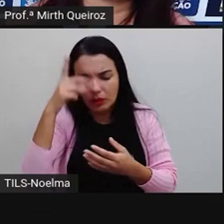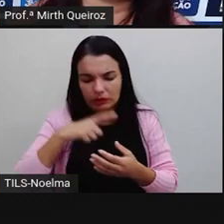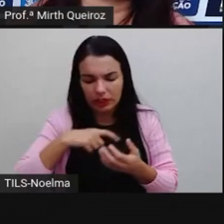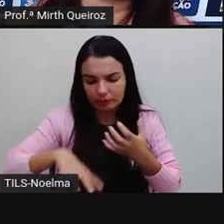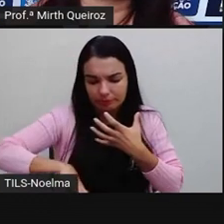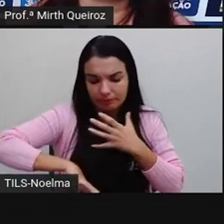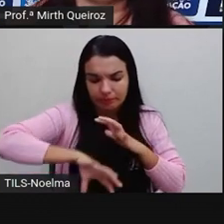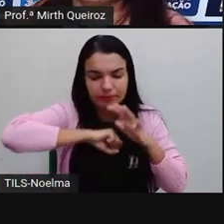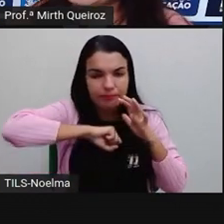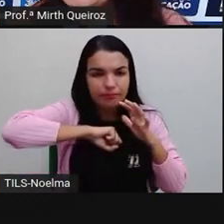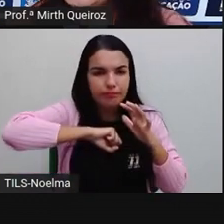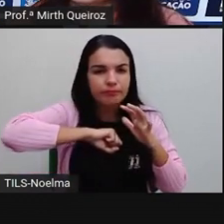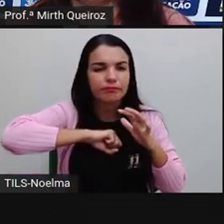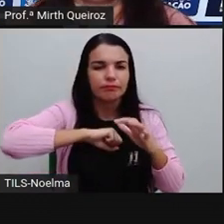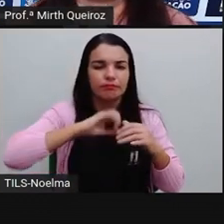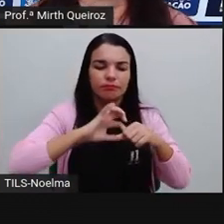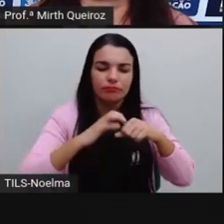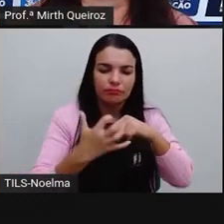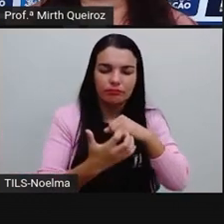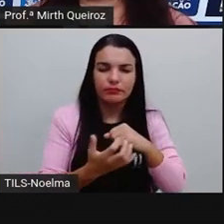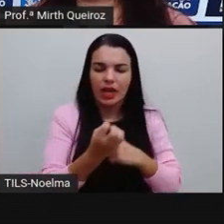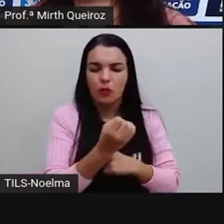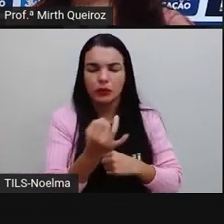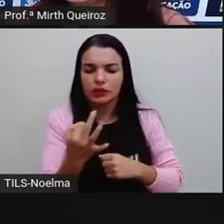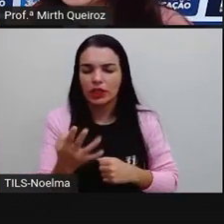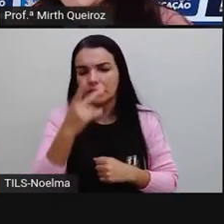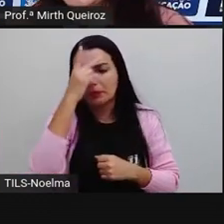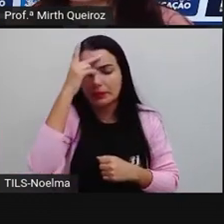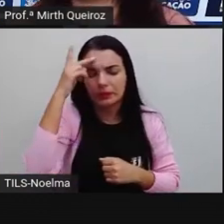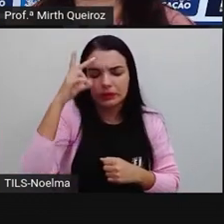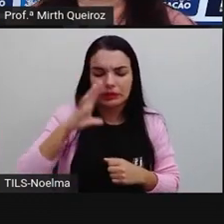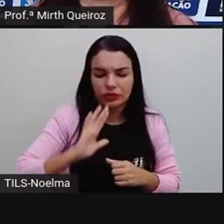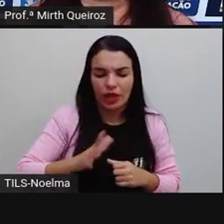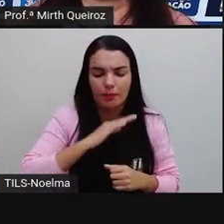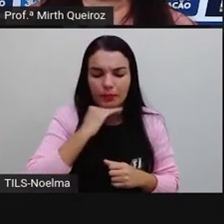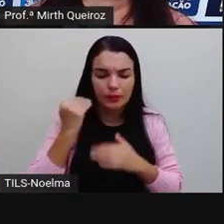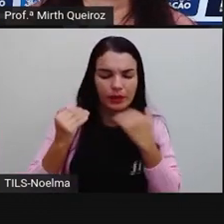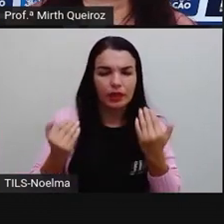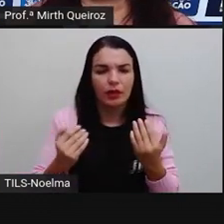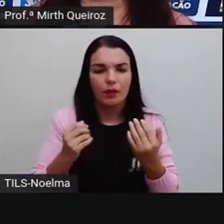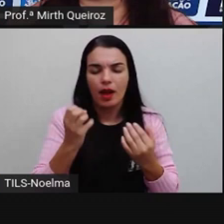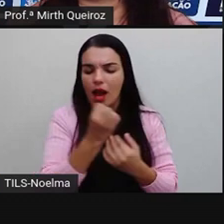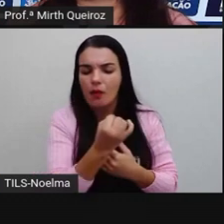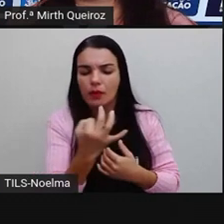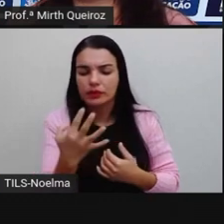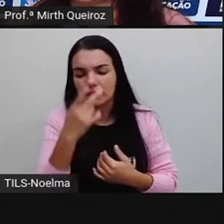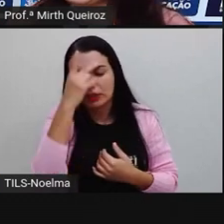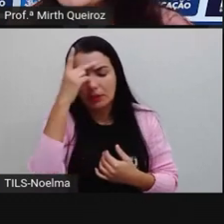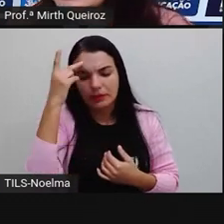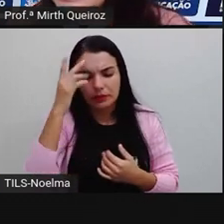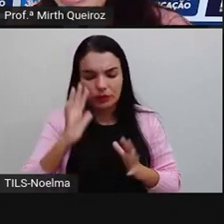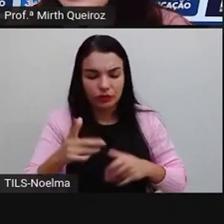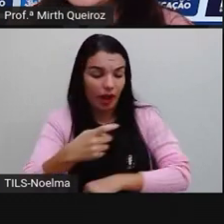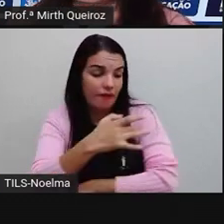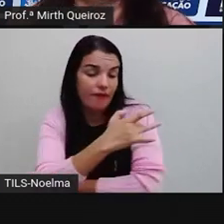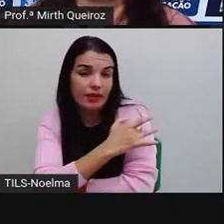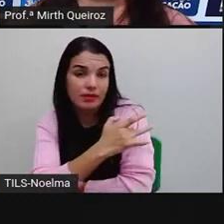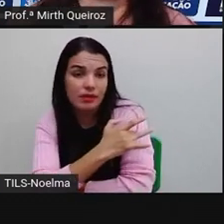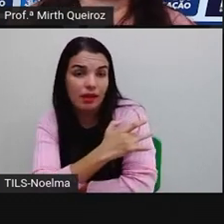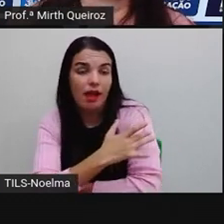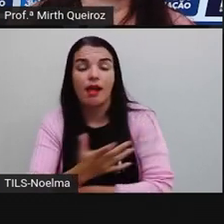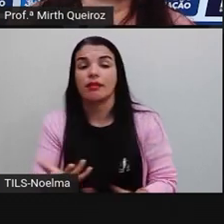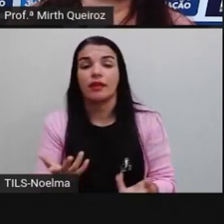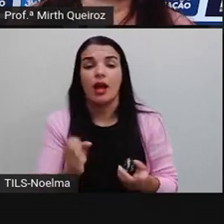a quantidade de pessoas que já morreram, a quantidade de pessoas curadas, a quantidade de pessoas já vacinadas.